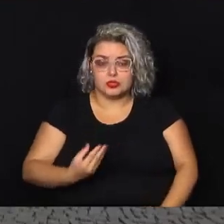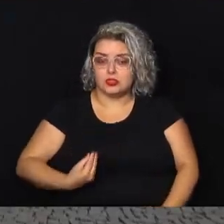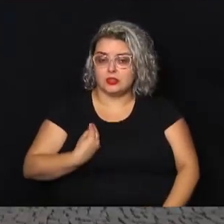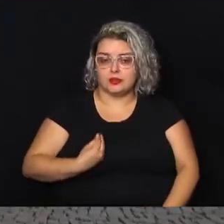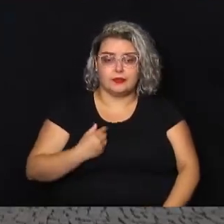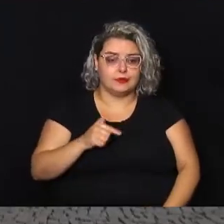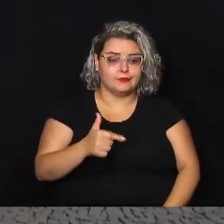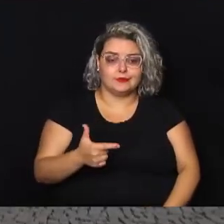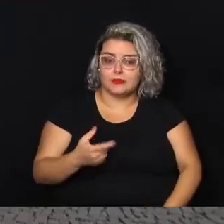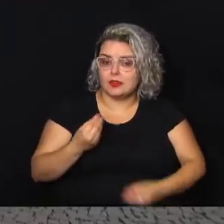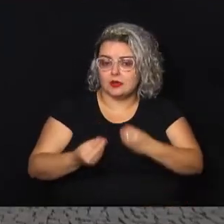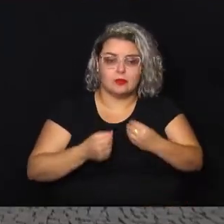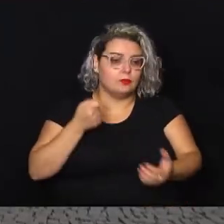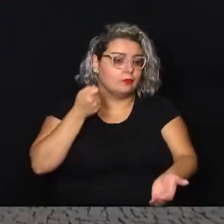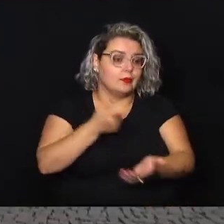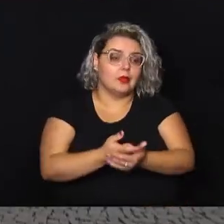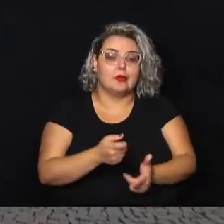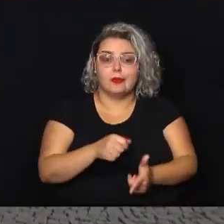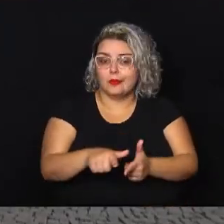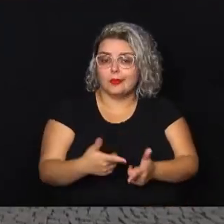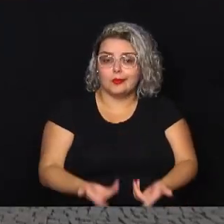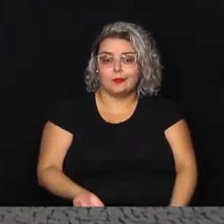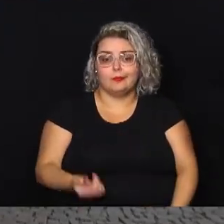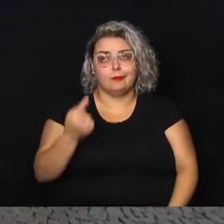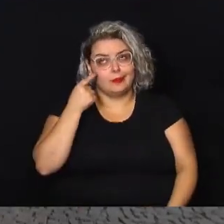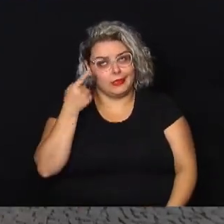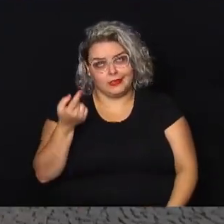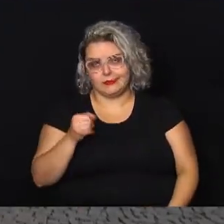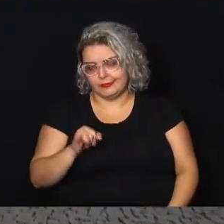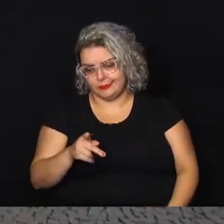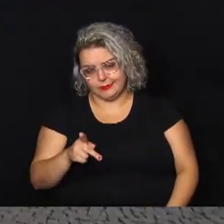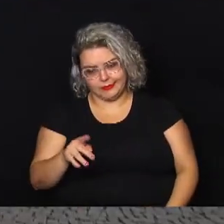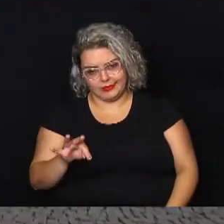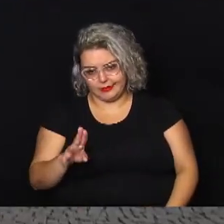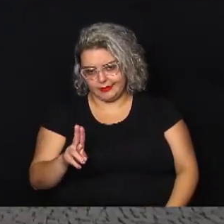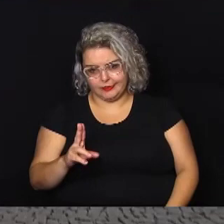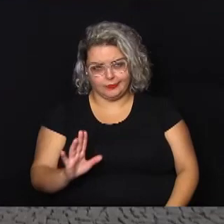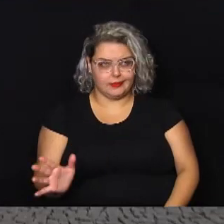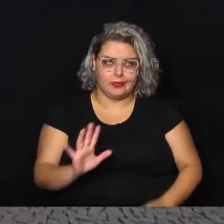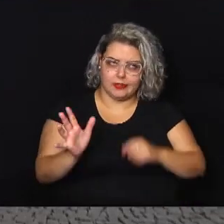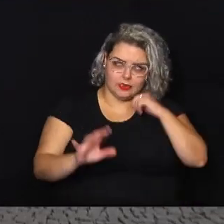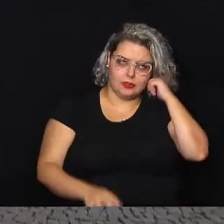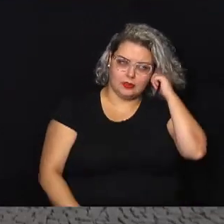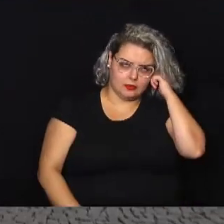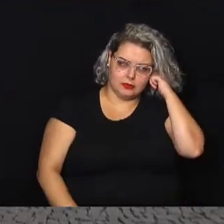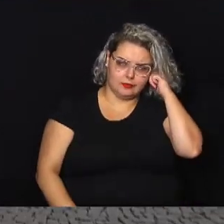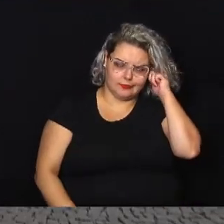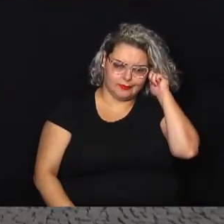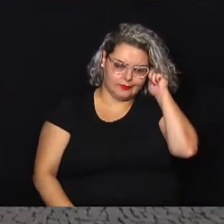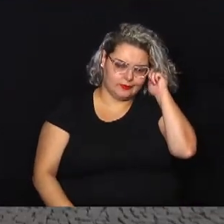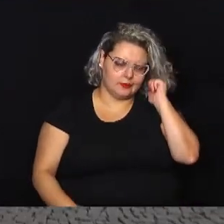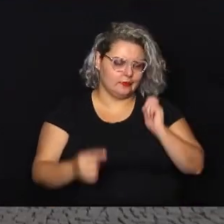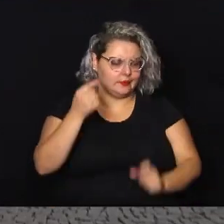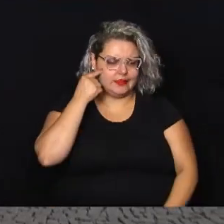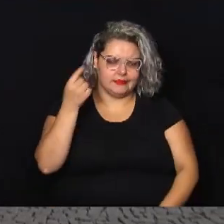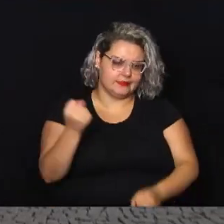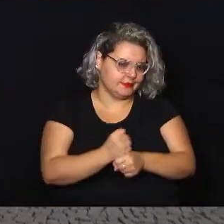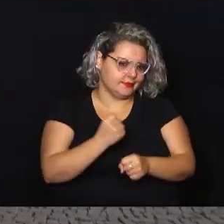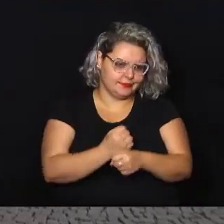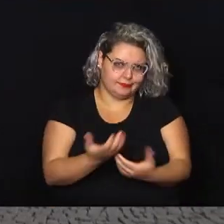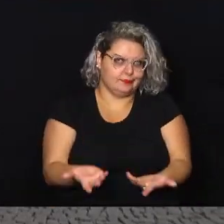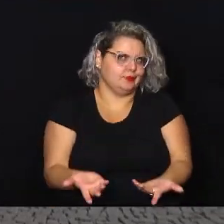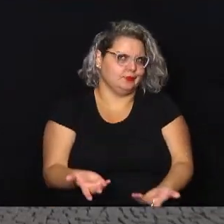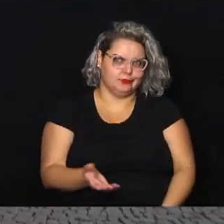mais pagar nem o seu aluguel, quanto mais o IPTU, e muito menos pensar em reforma. Segundo, você atrair